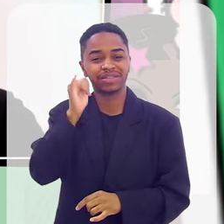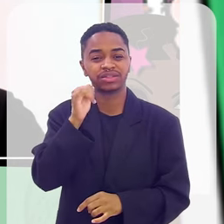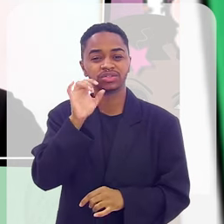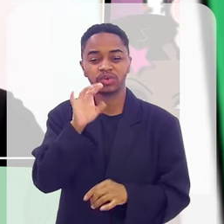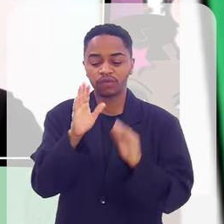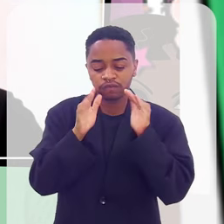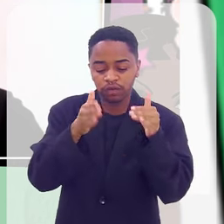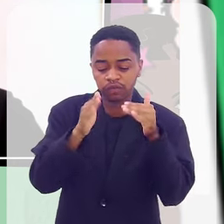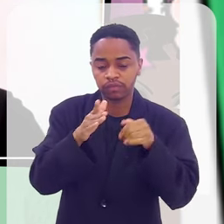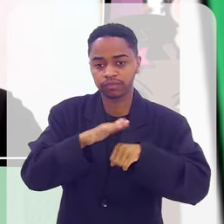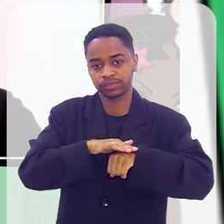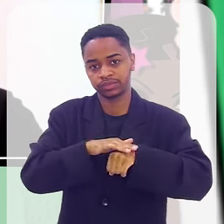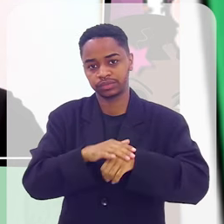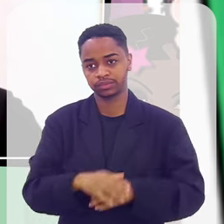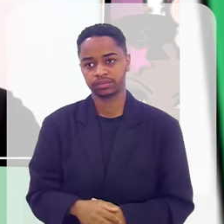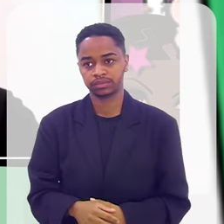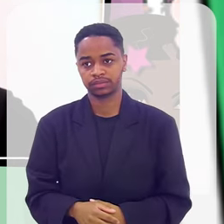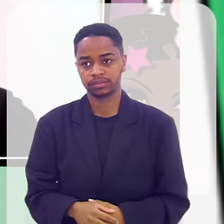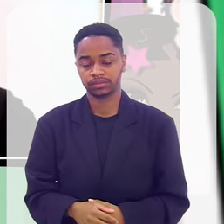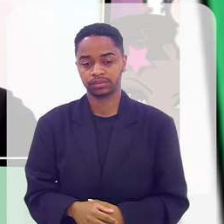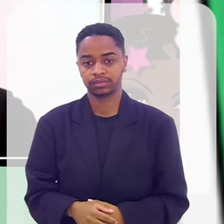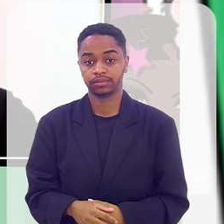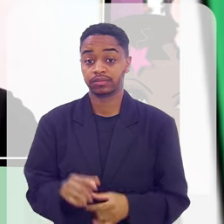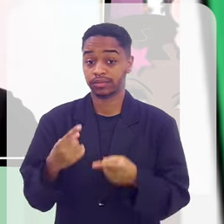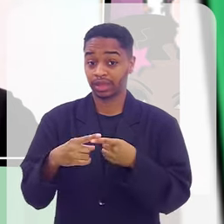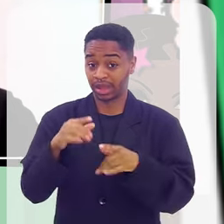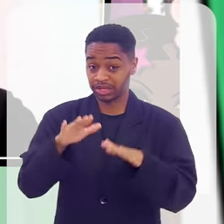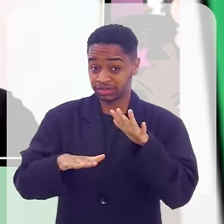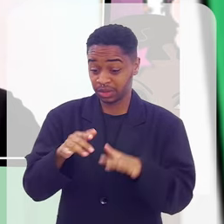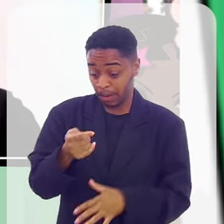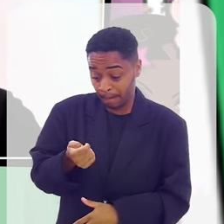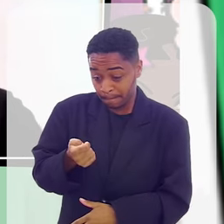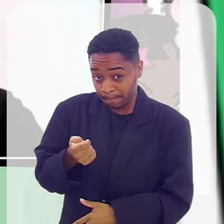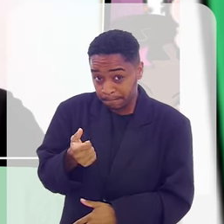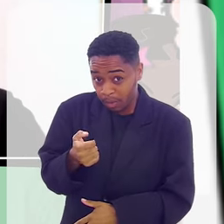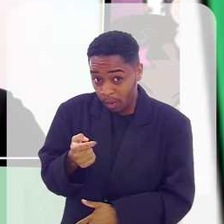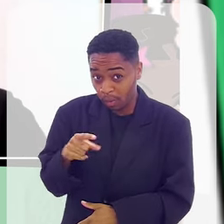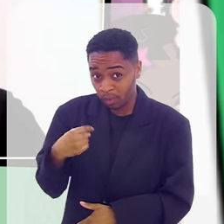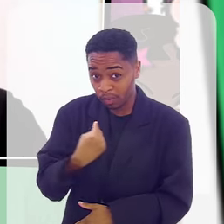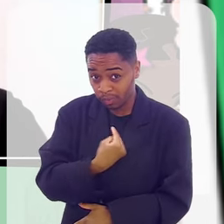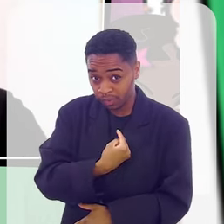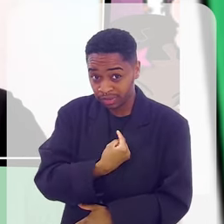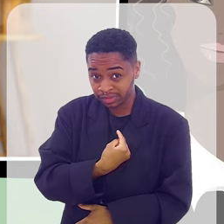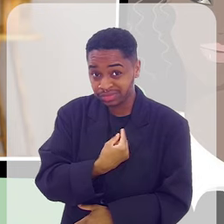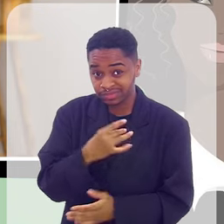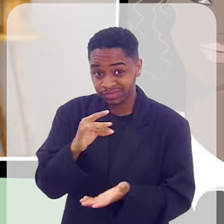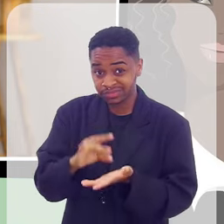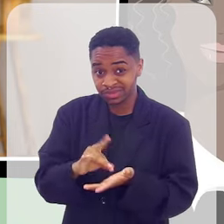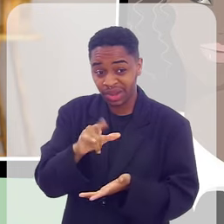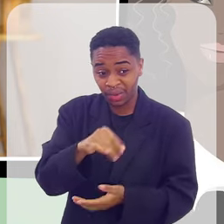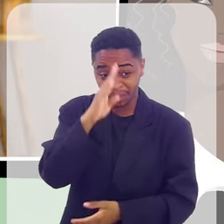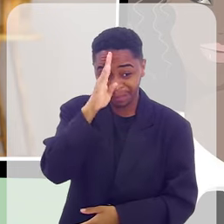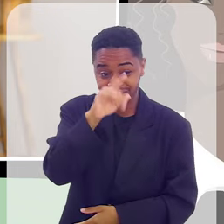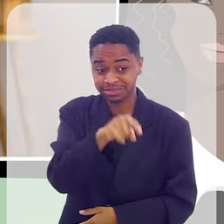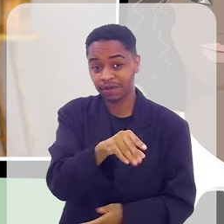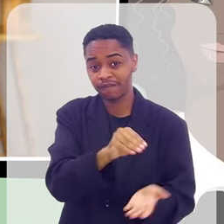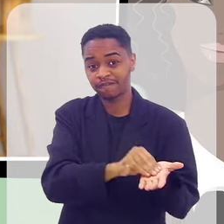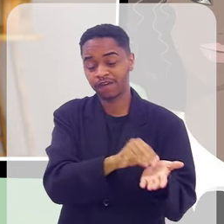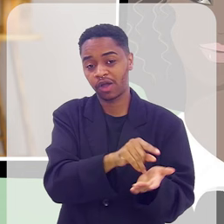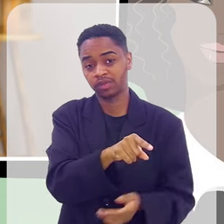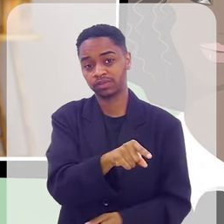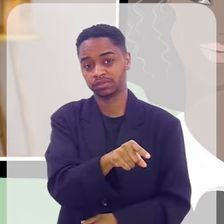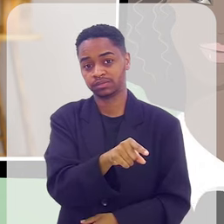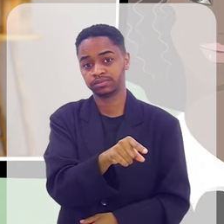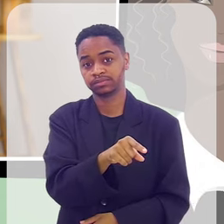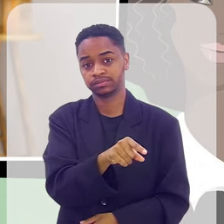em que ele tem. Muitas vezes, Luana, o pouco para a gente é o fundamental que falta